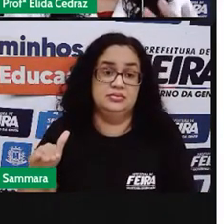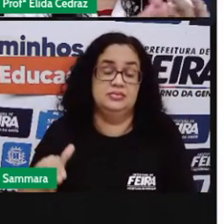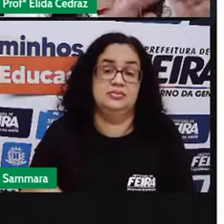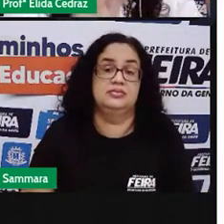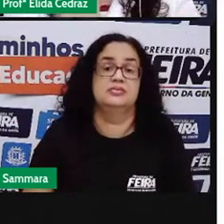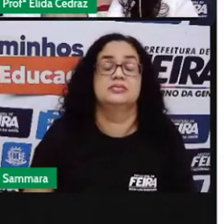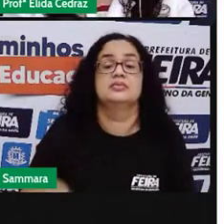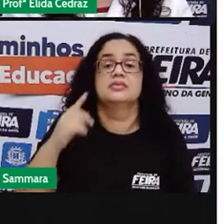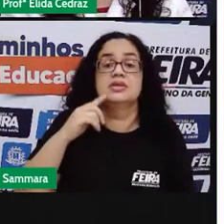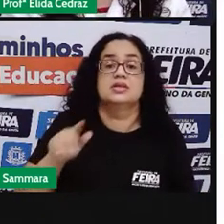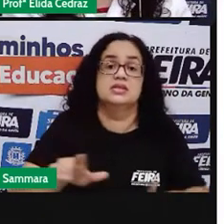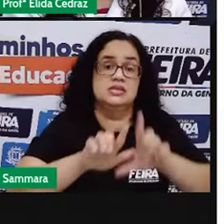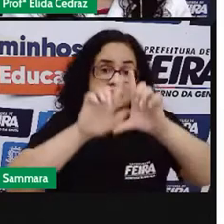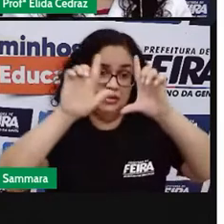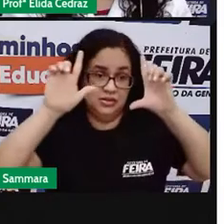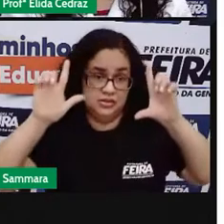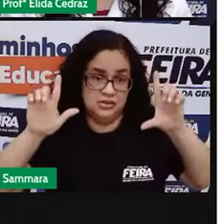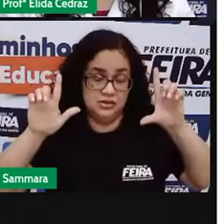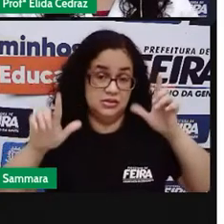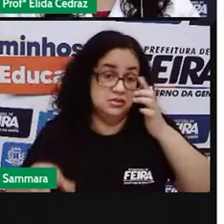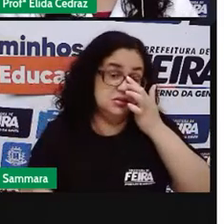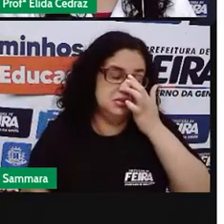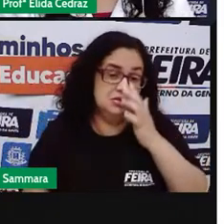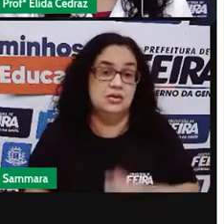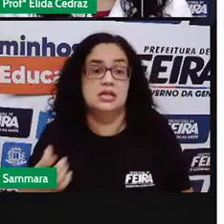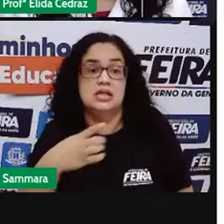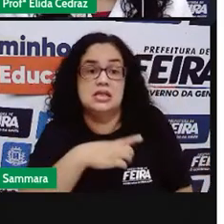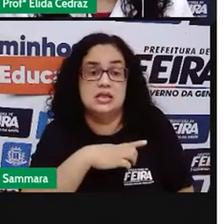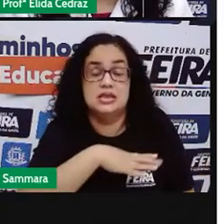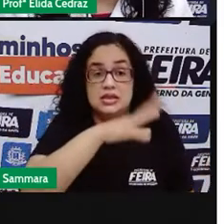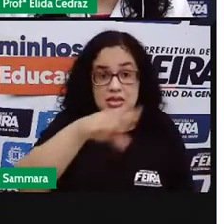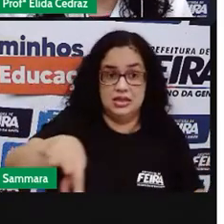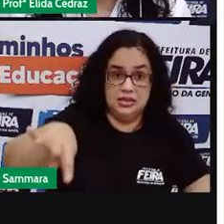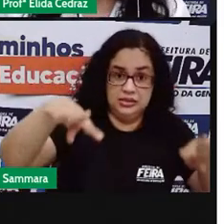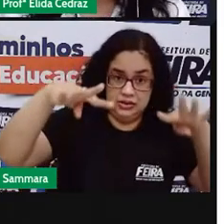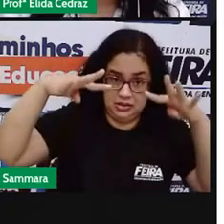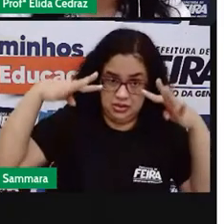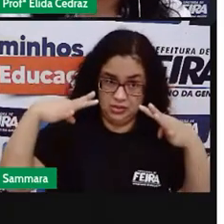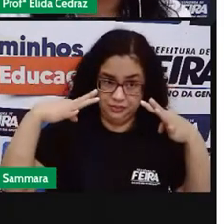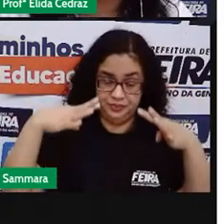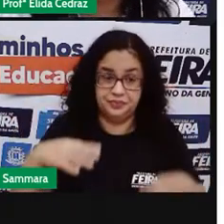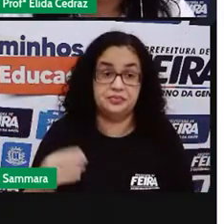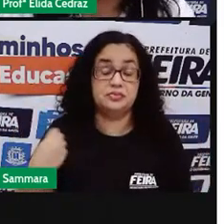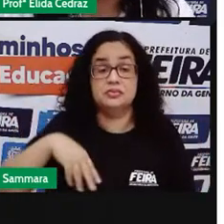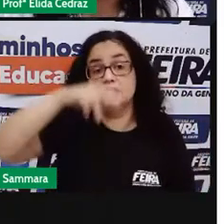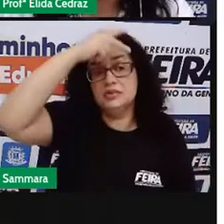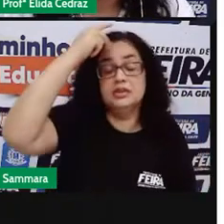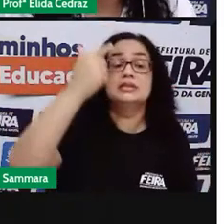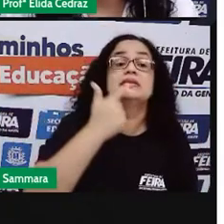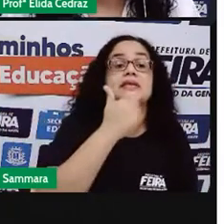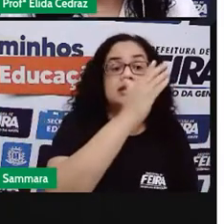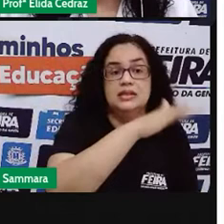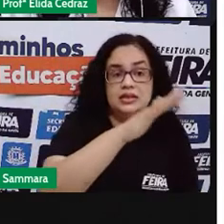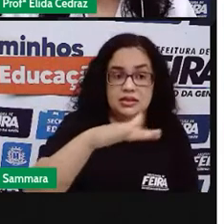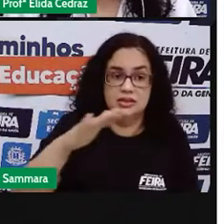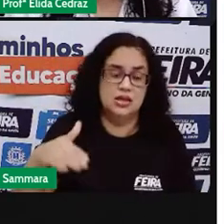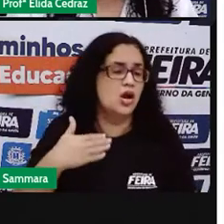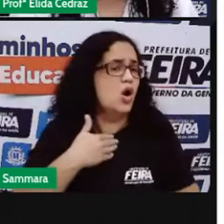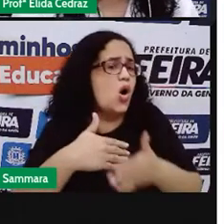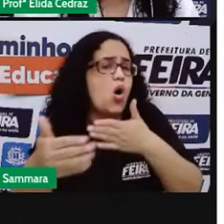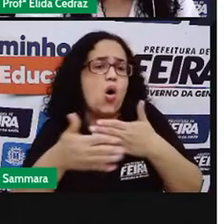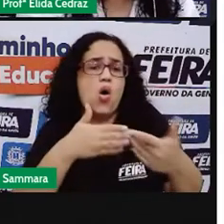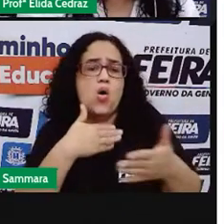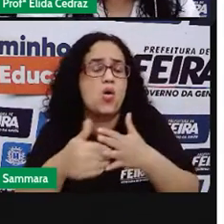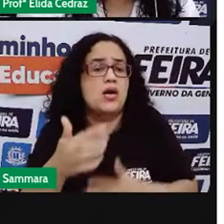Esse cartaz, ele chama a atenção das crianças. Qualquer